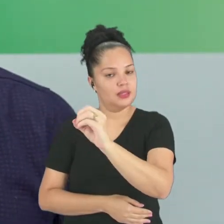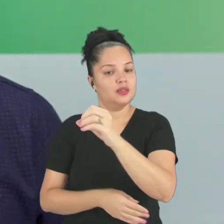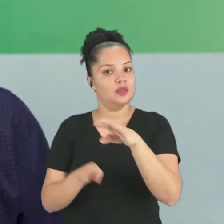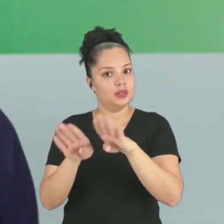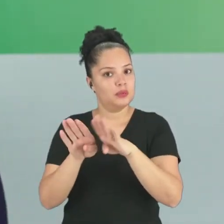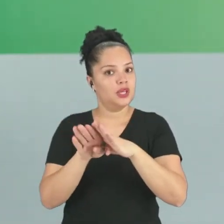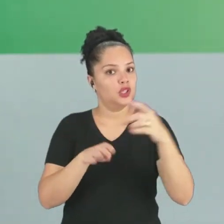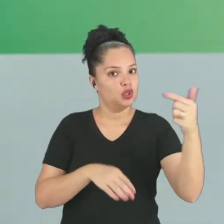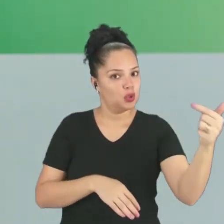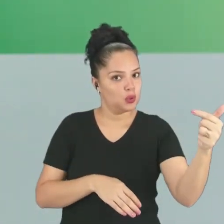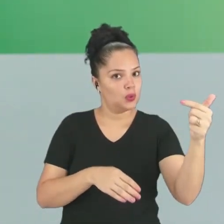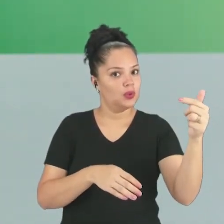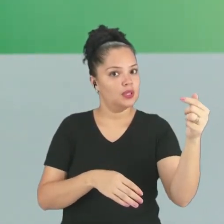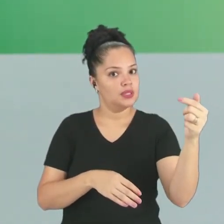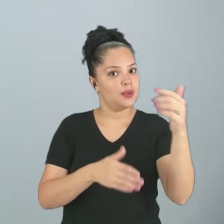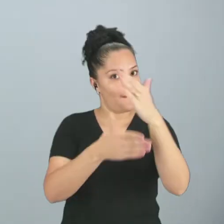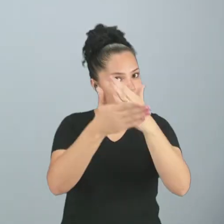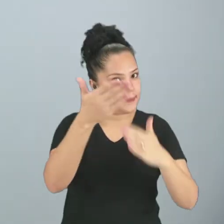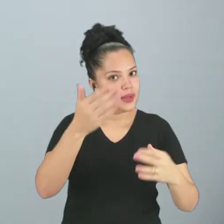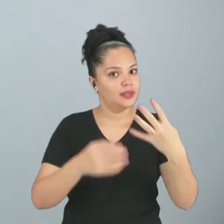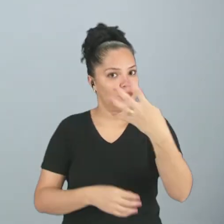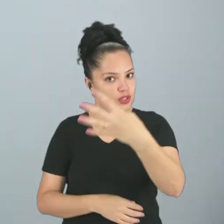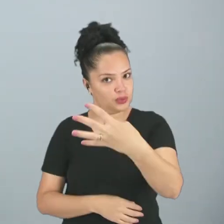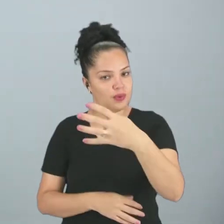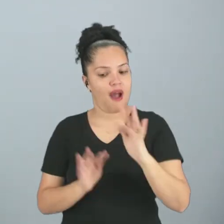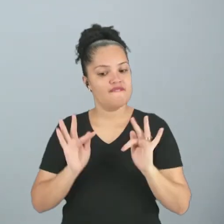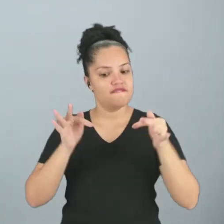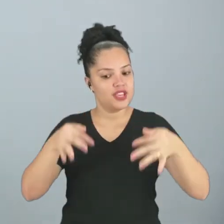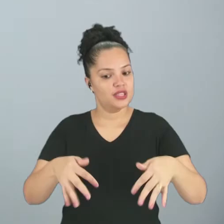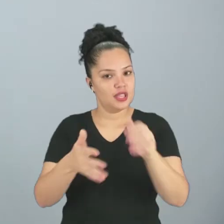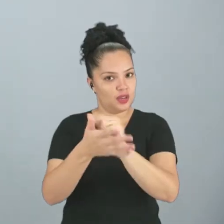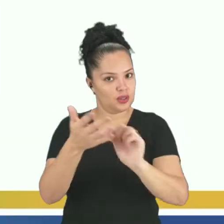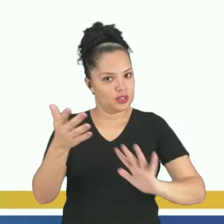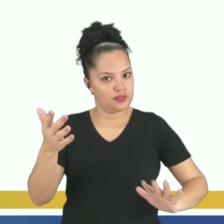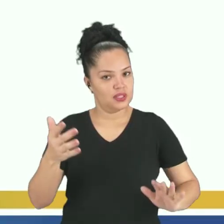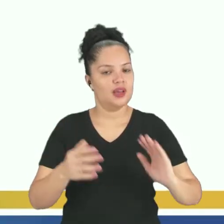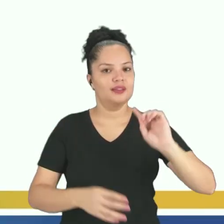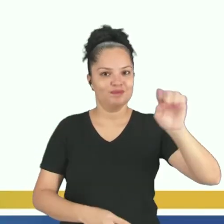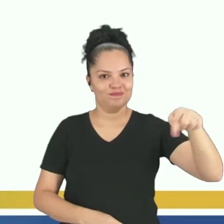4, ok? Então, finalizamos aí o primeiro exercício. Vamos para o próximo.